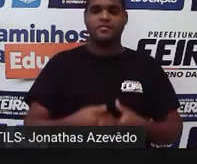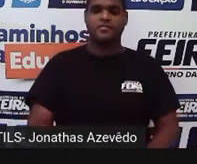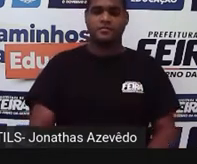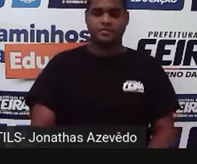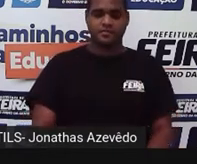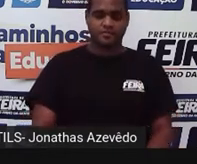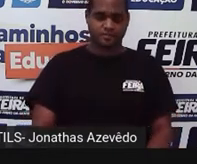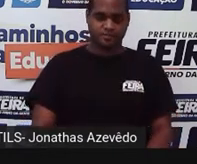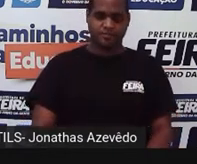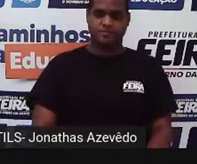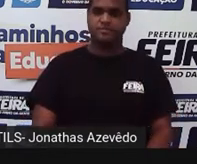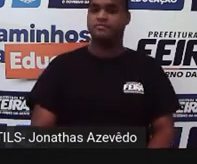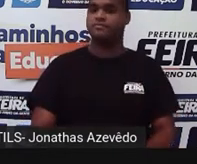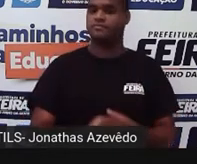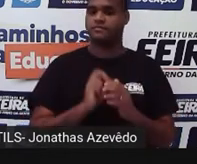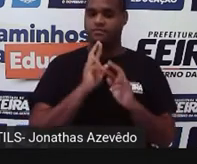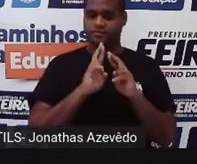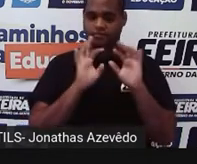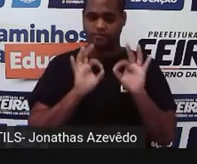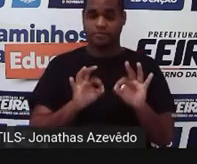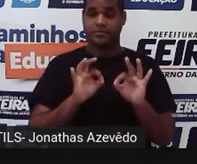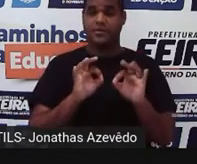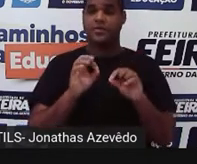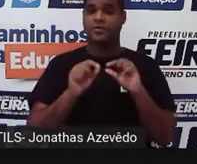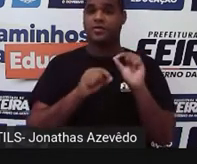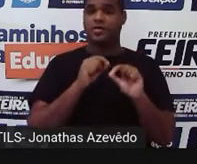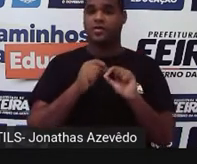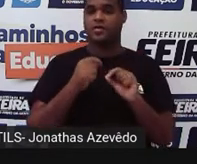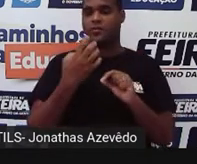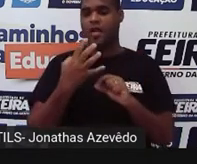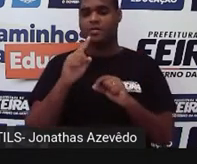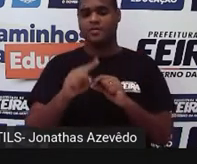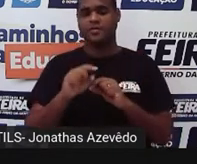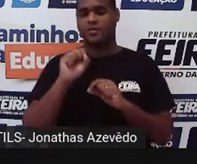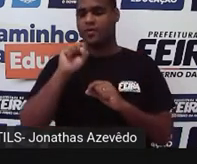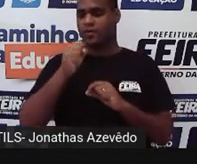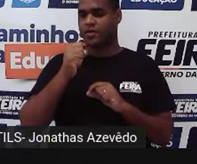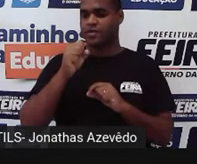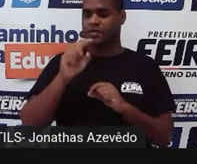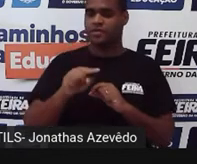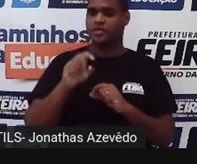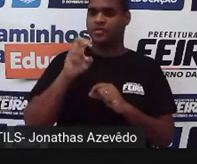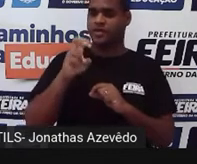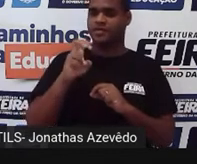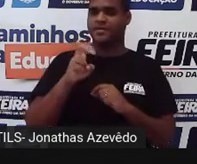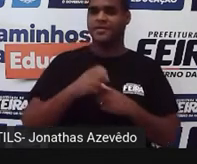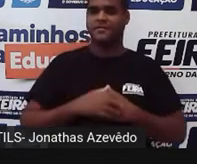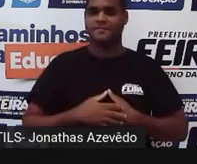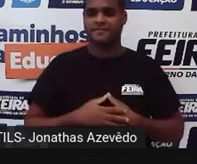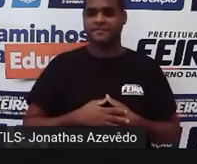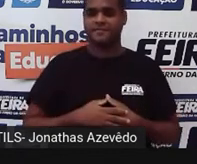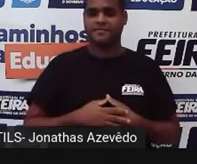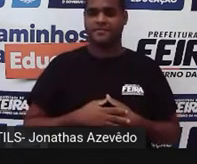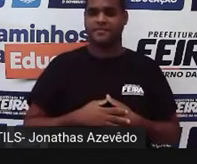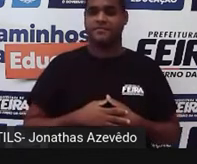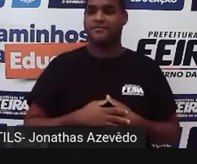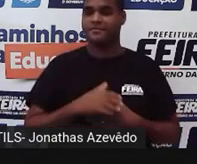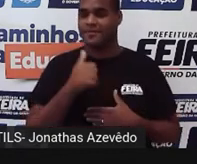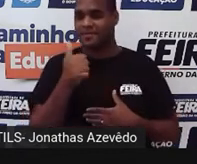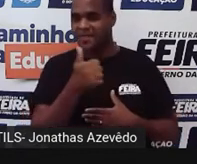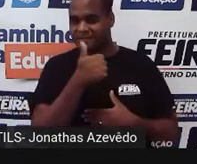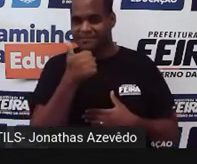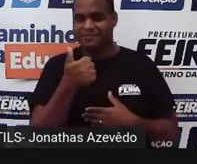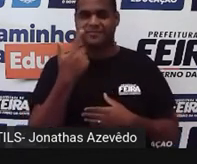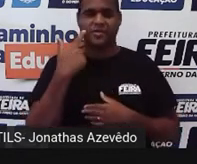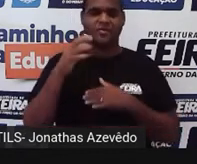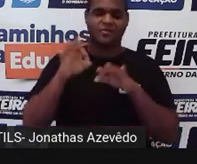o resultado vai somar com 4 vezes 8,5 tá bom? então